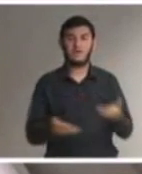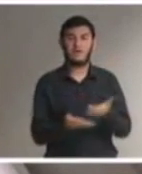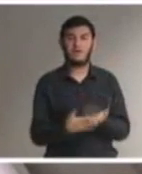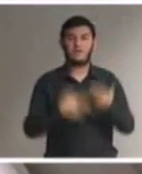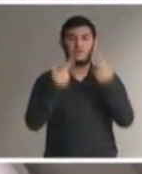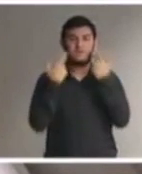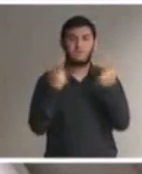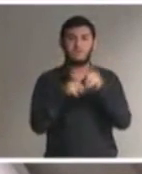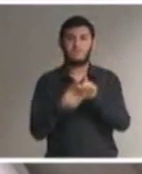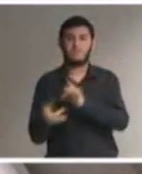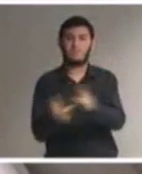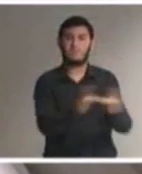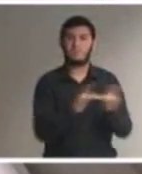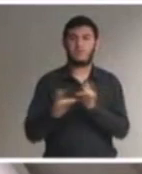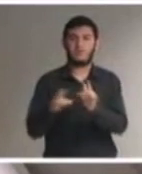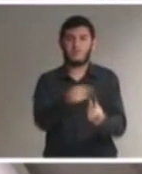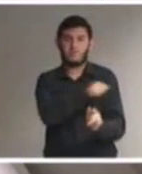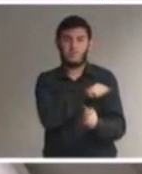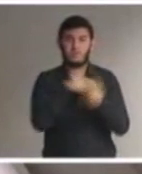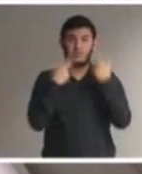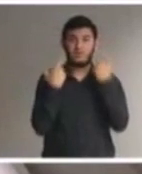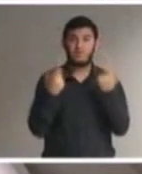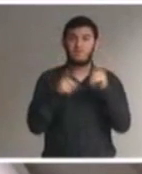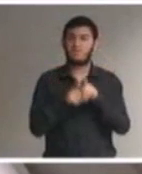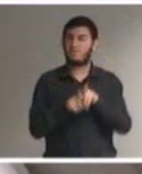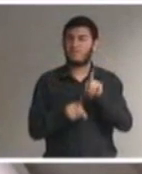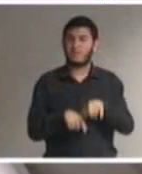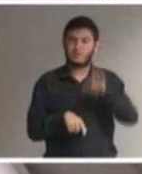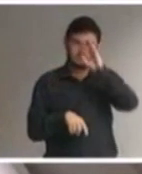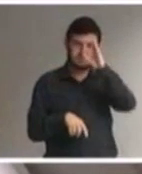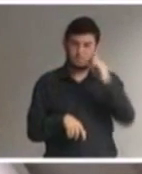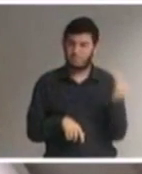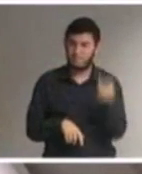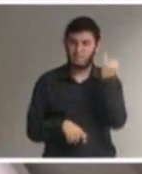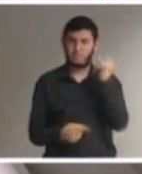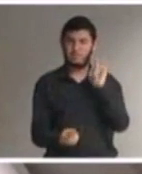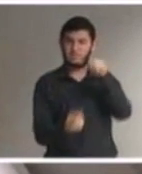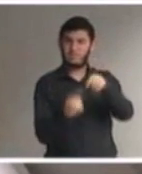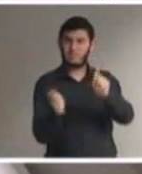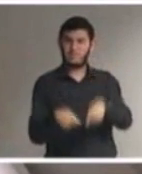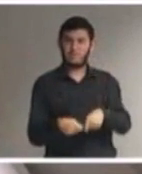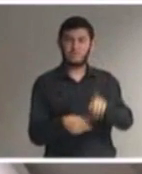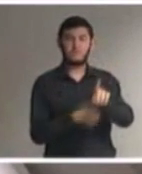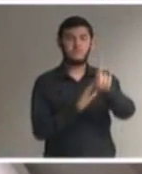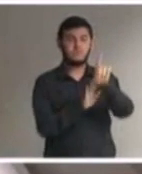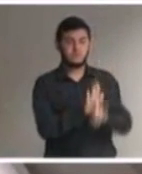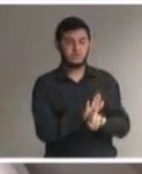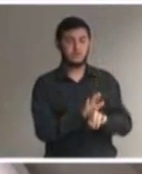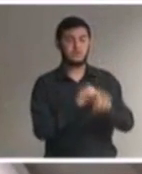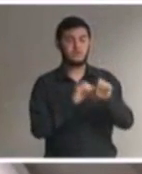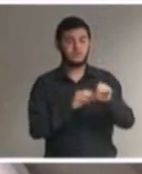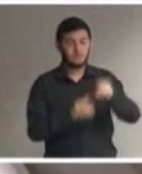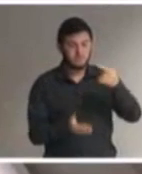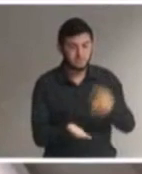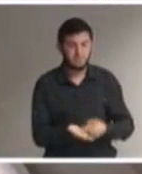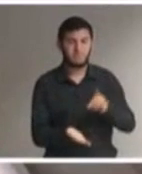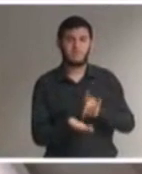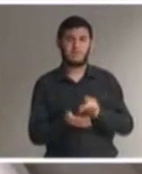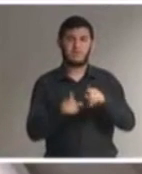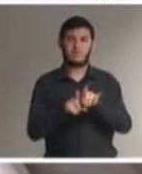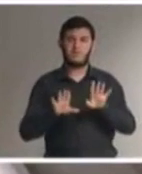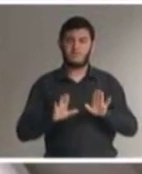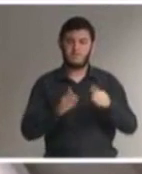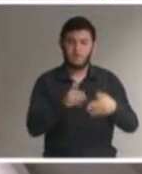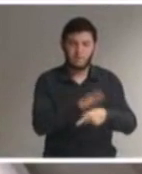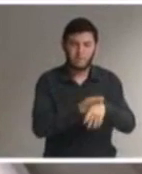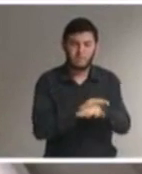junto com os outros alunos, é, portanto, um requisito para o direito à educação, não somente das pessoas com deficiência, mas